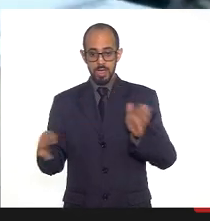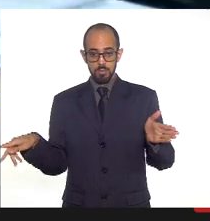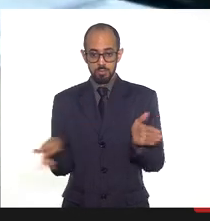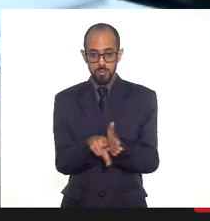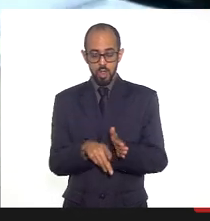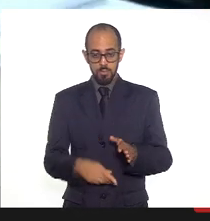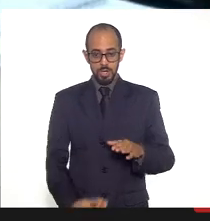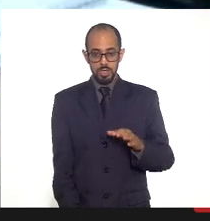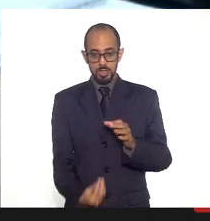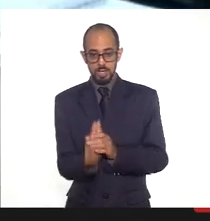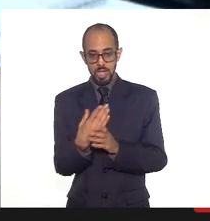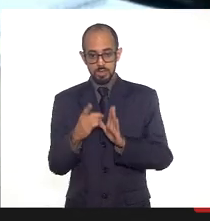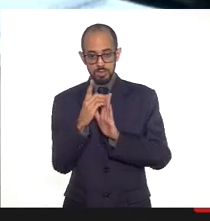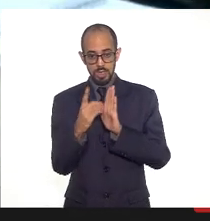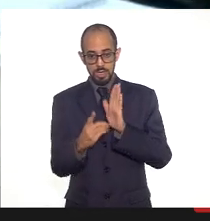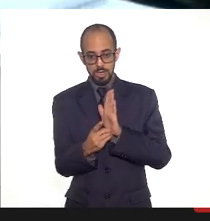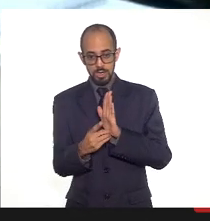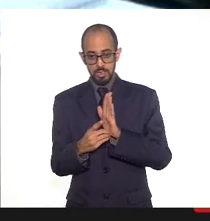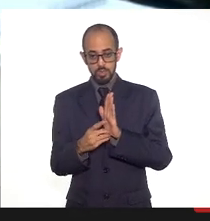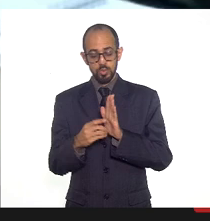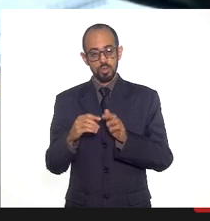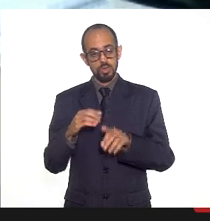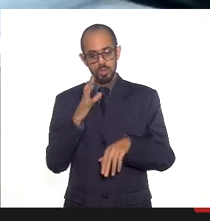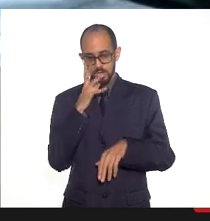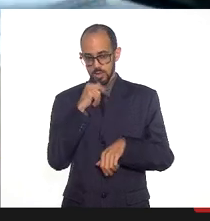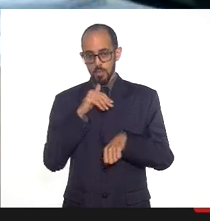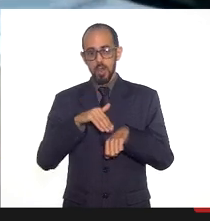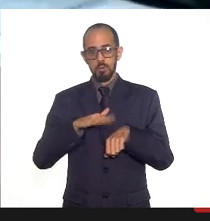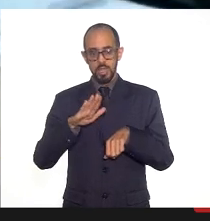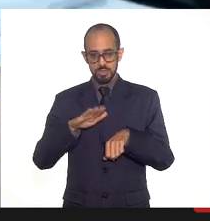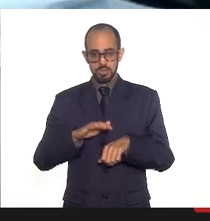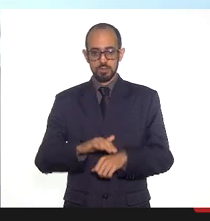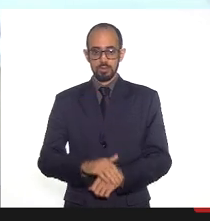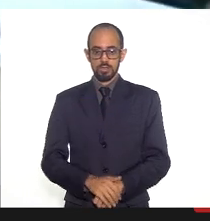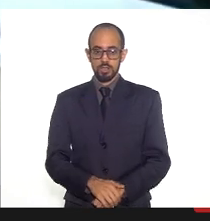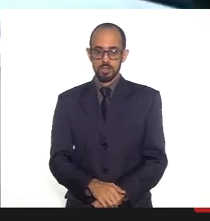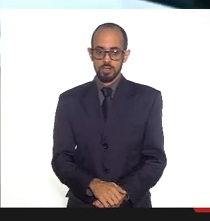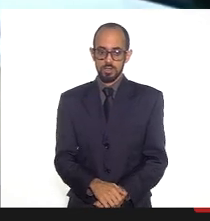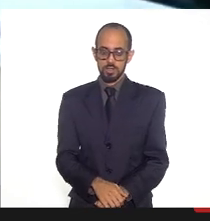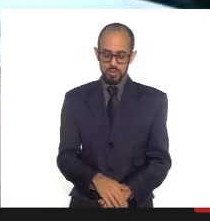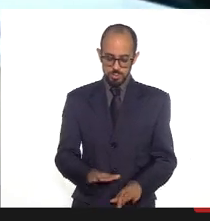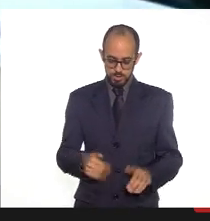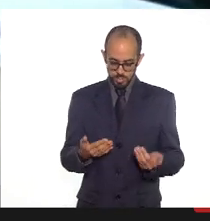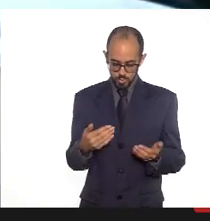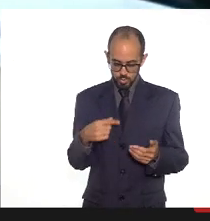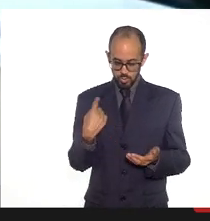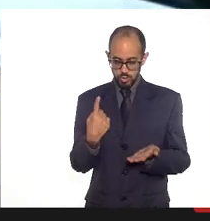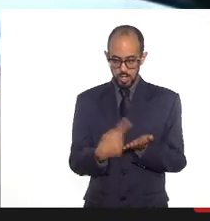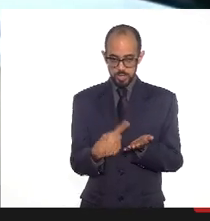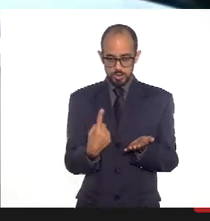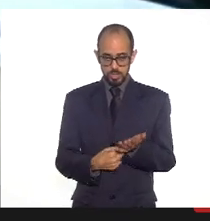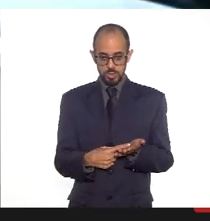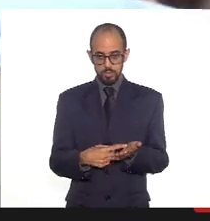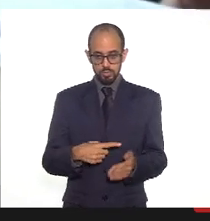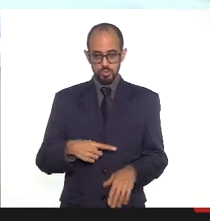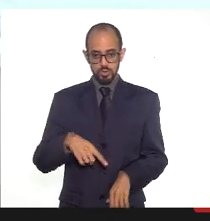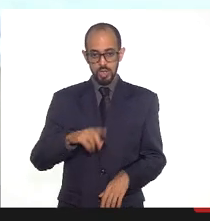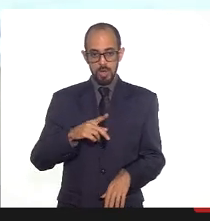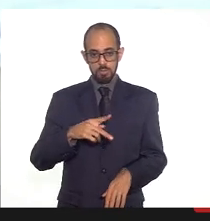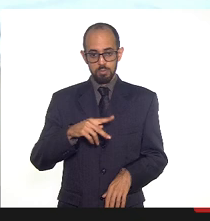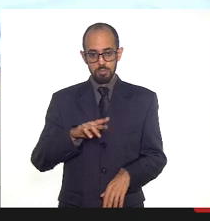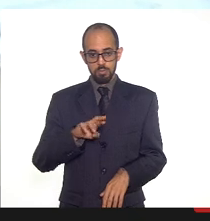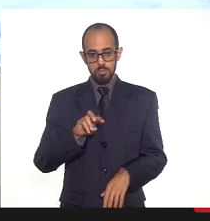decretos e aí é mais demorado. Nós já acertamos da Providência de Deus até